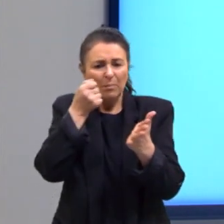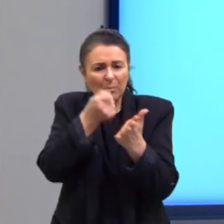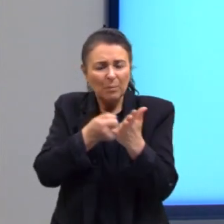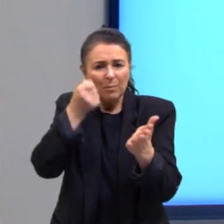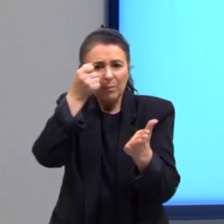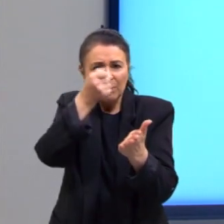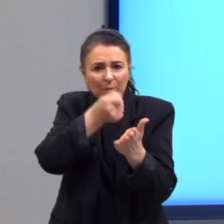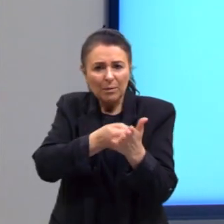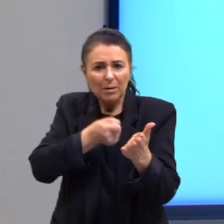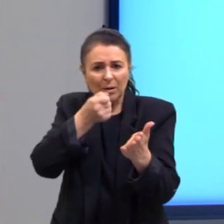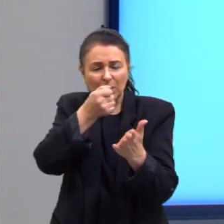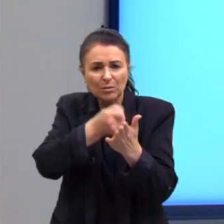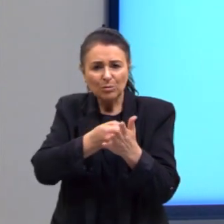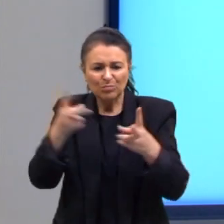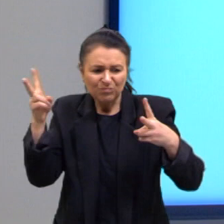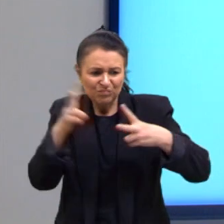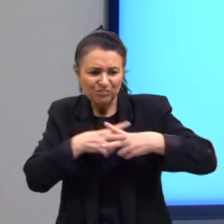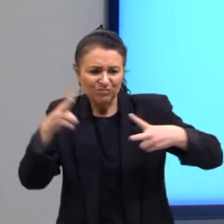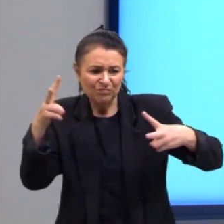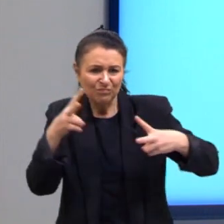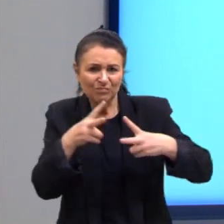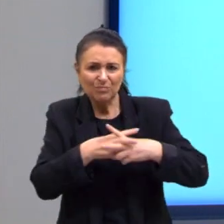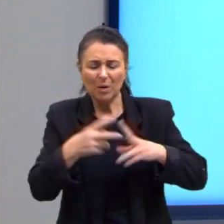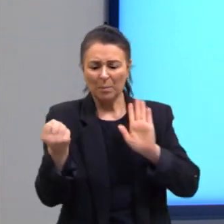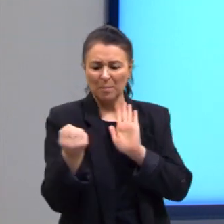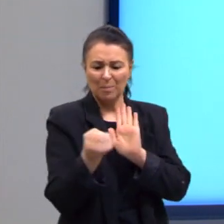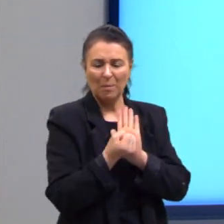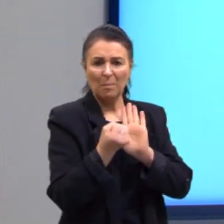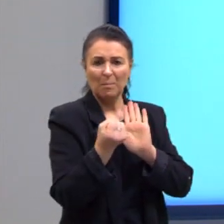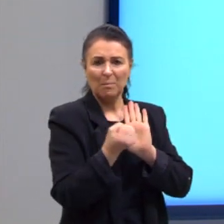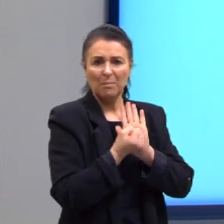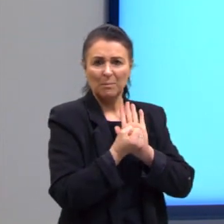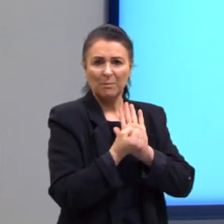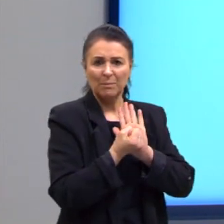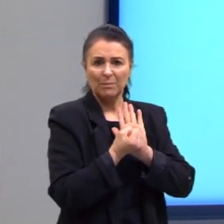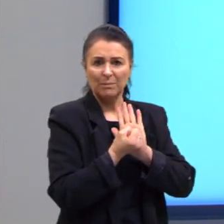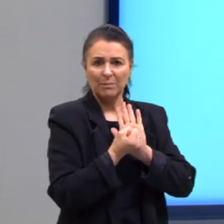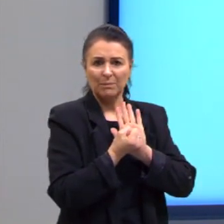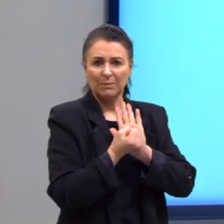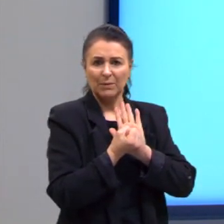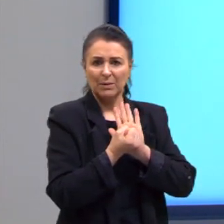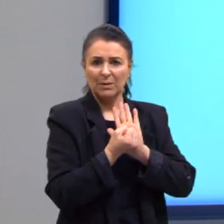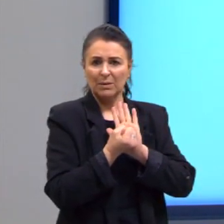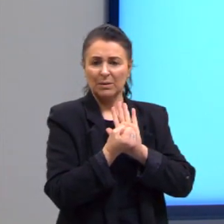rotula, rotura de oessos.